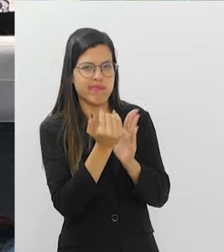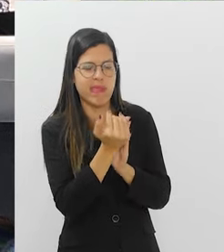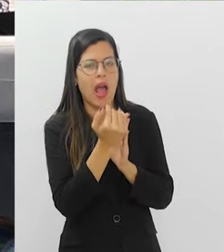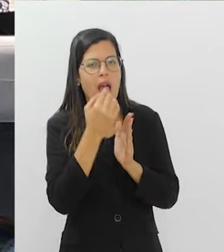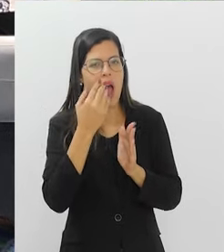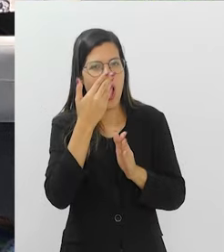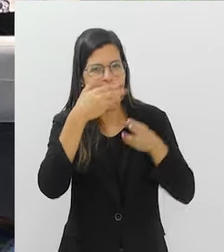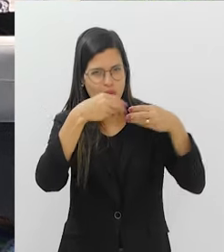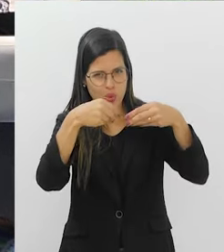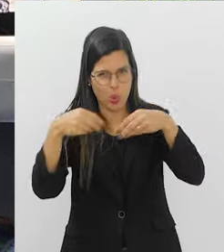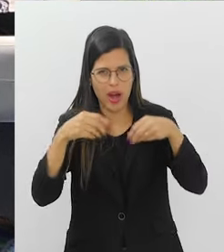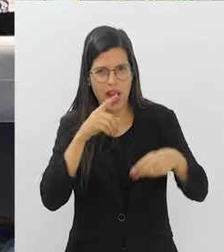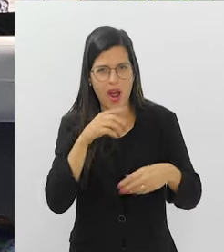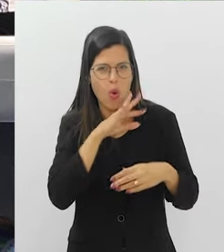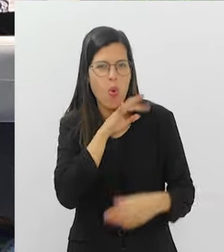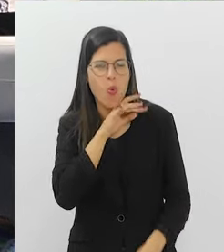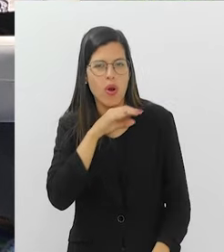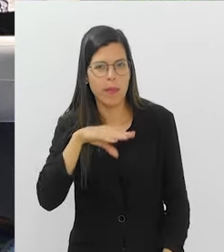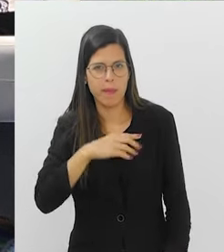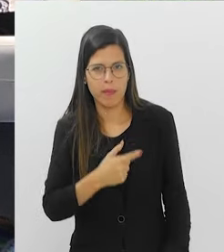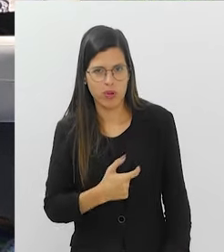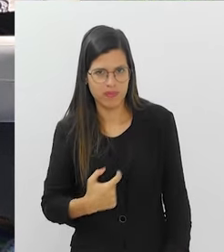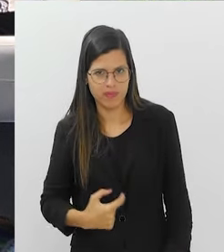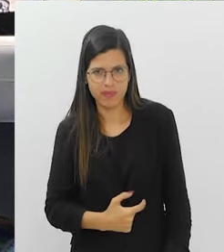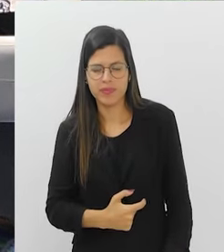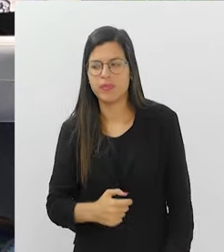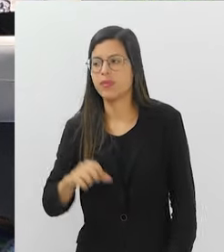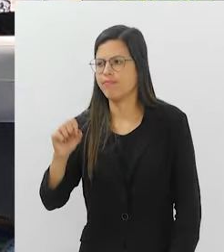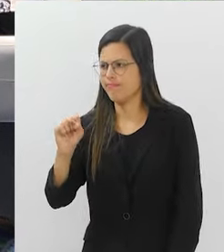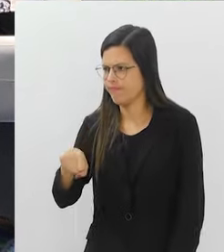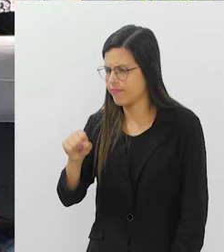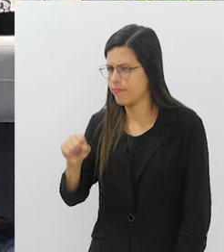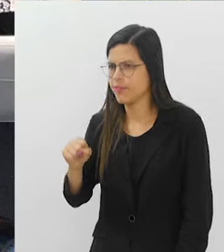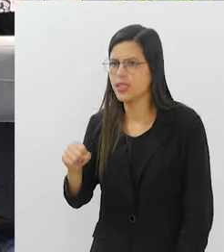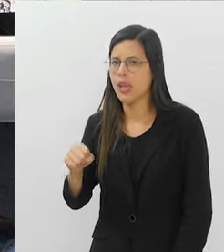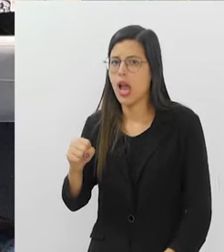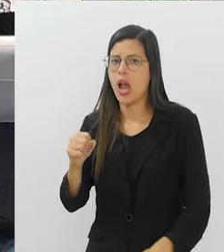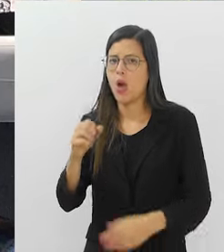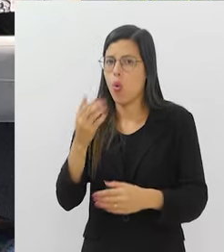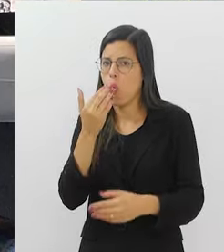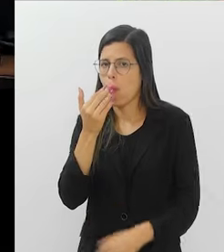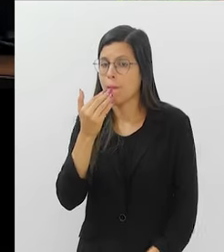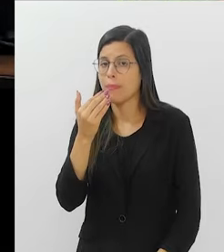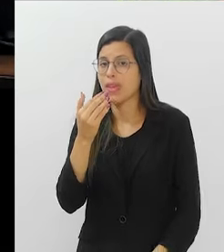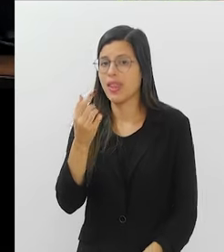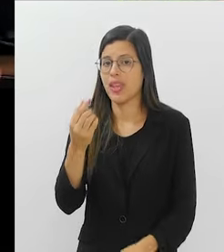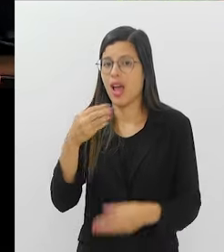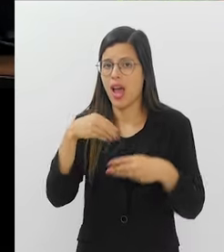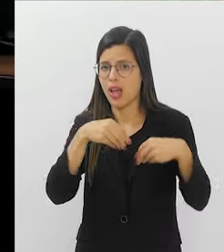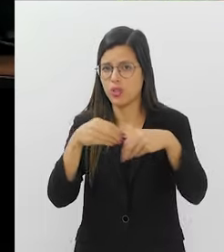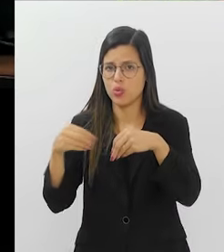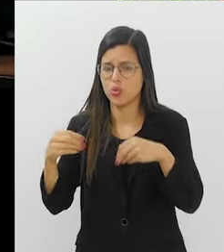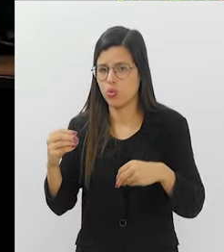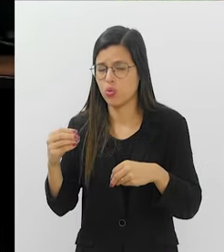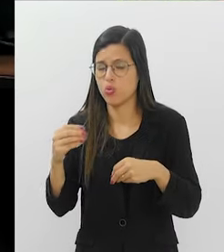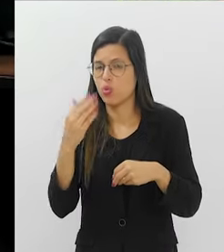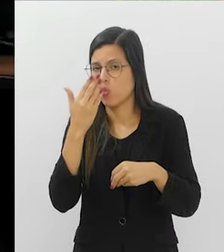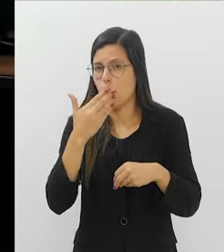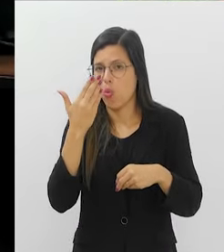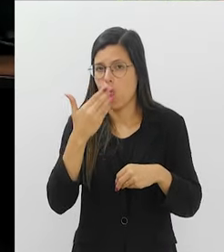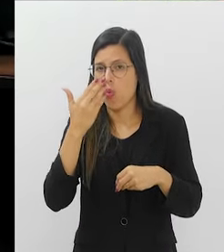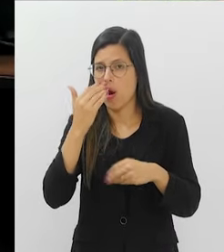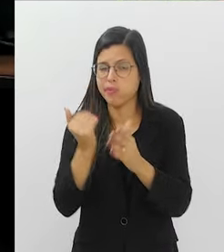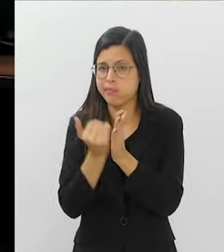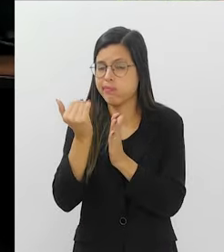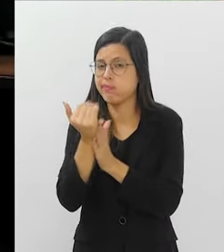açúcar também é ruim para o intestino? Totalmente. Alimentos ricos em açúcar ajudam a matar essa nossa flora